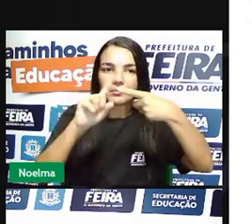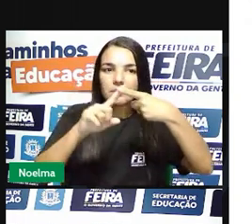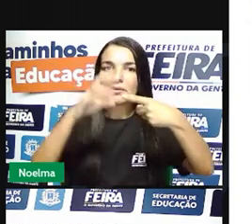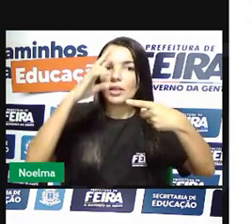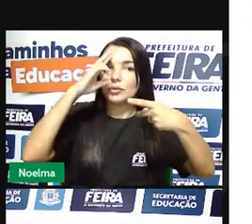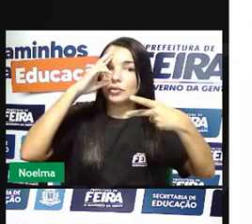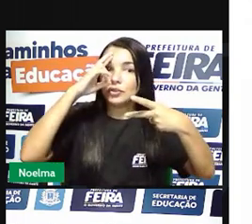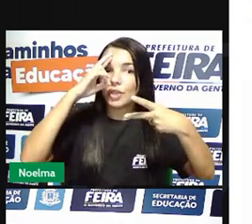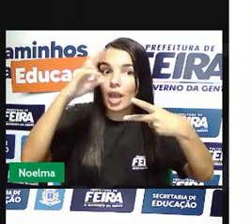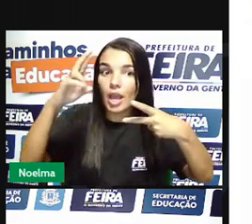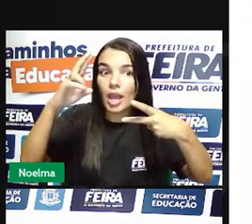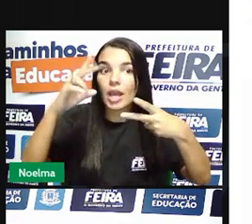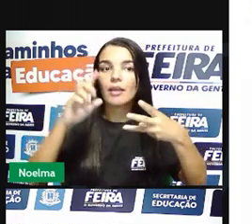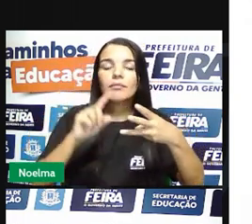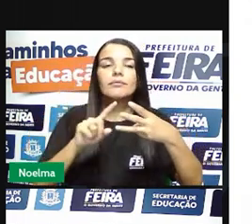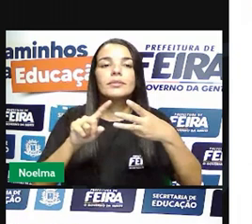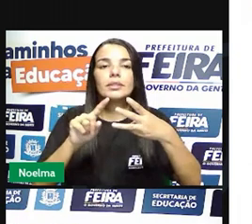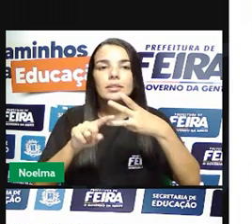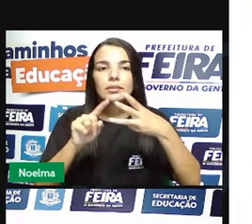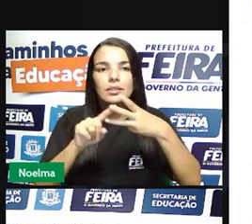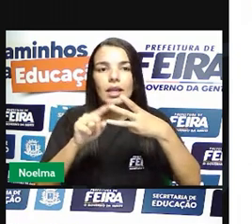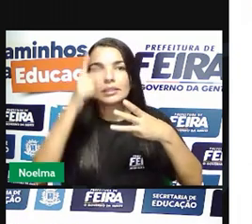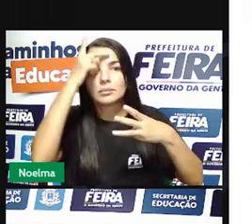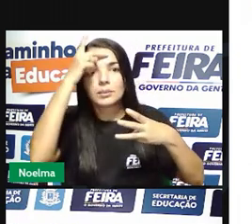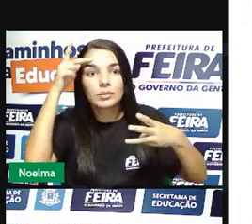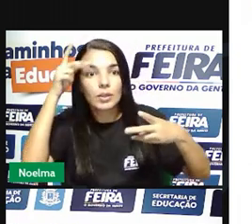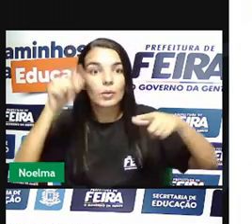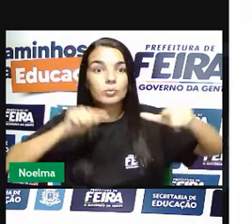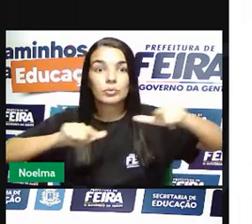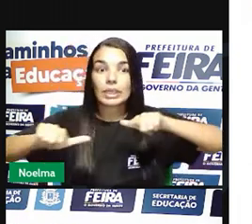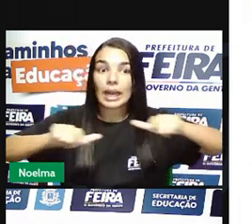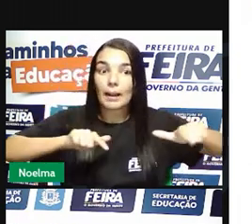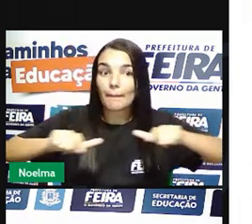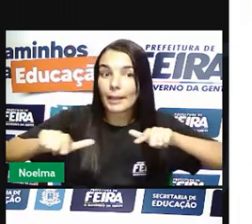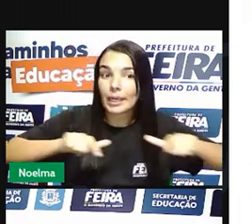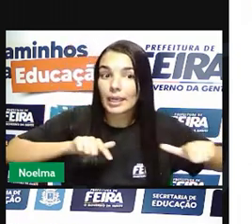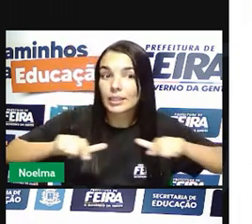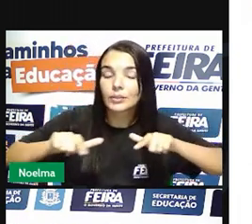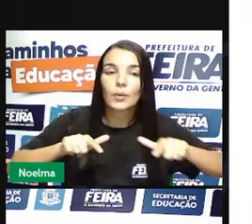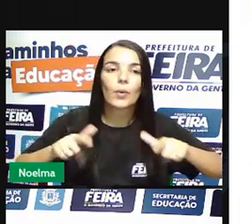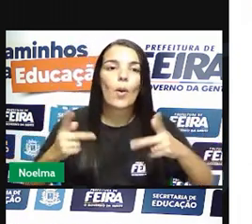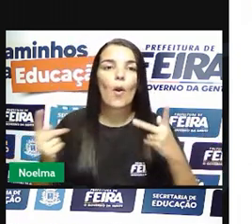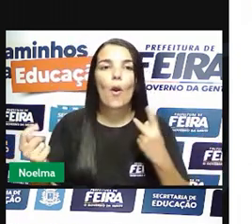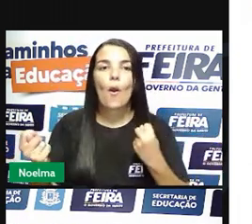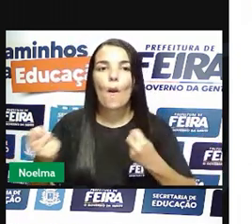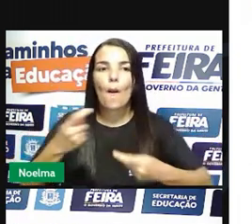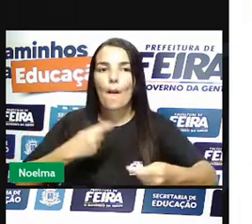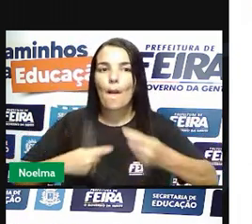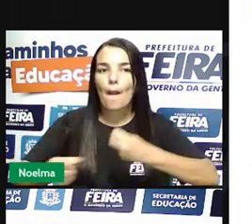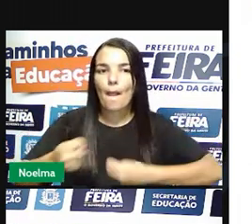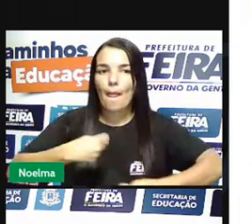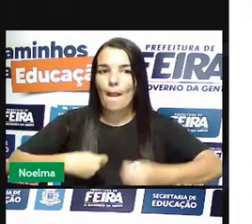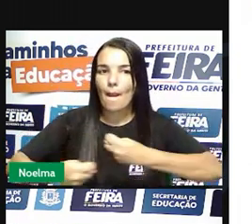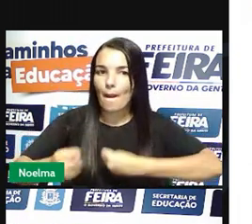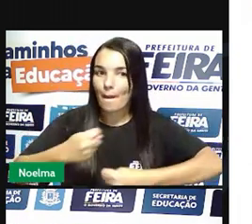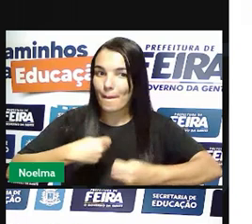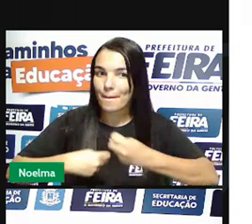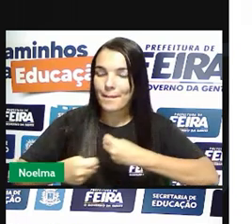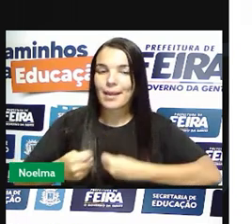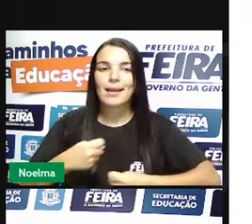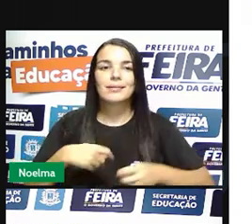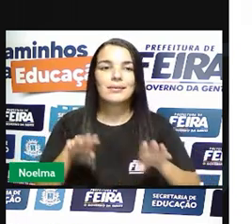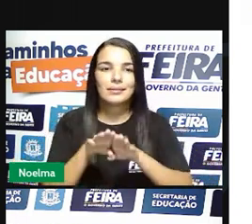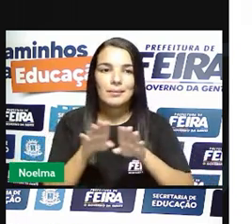as classes intermediárias. Foi quando surgiram essas classes. Inclusive, os comerciantes entram aí nessas classes